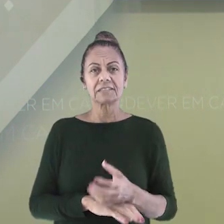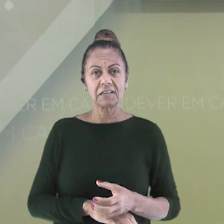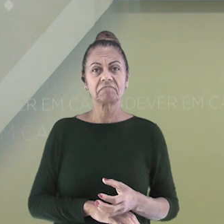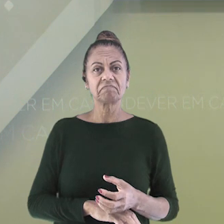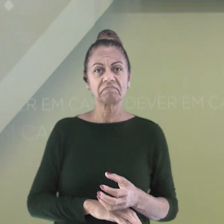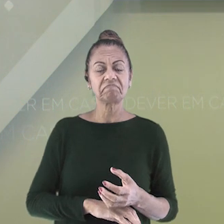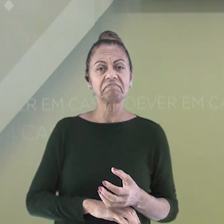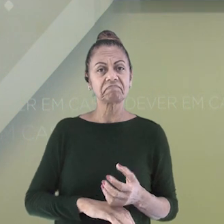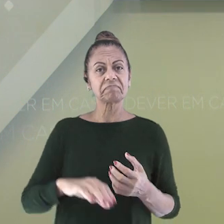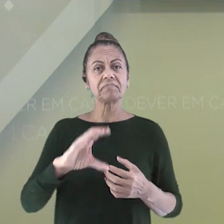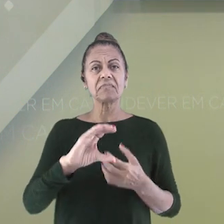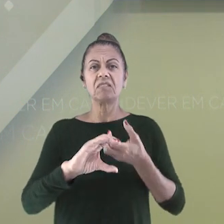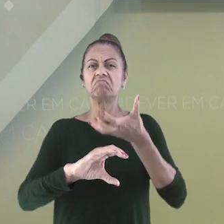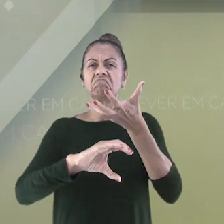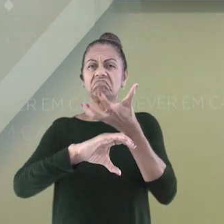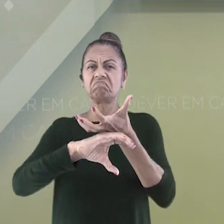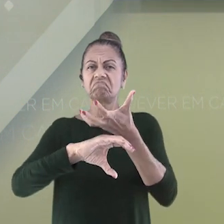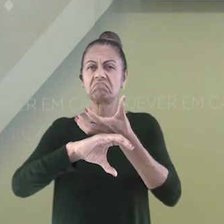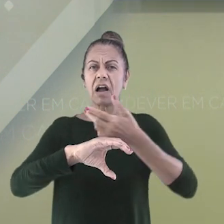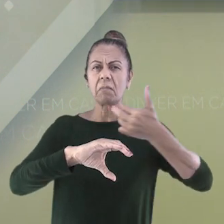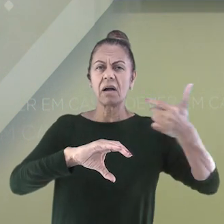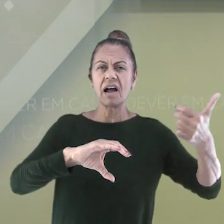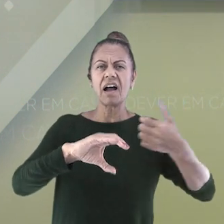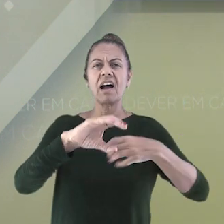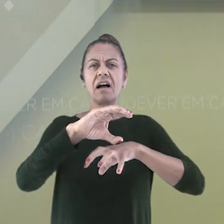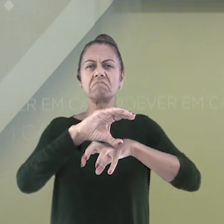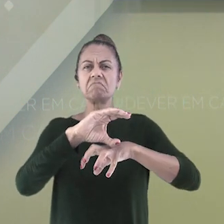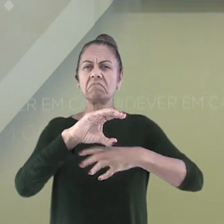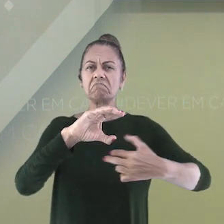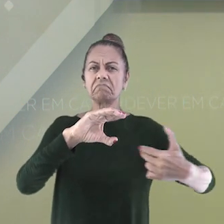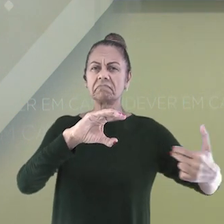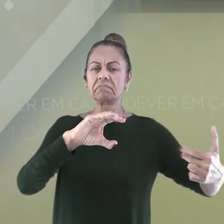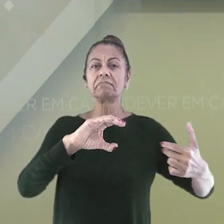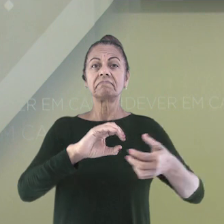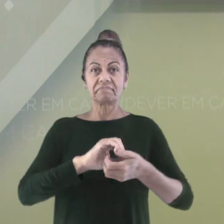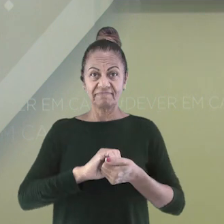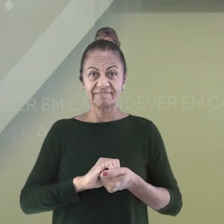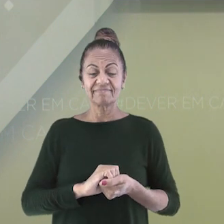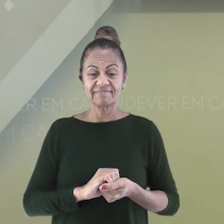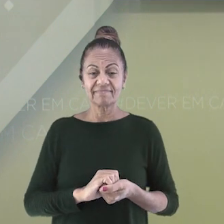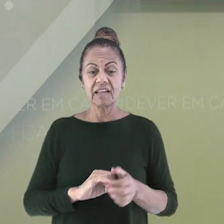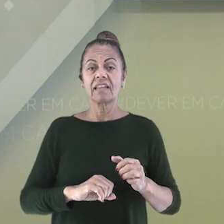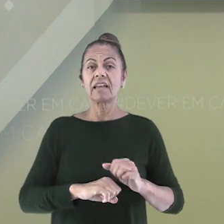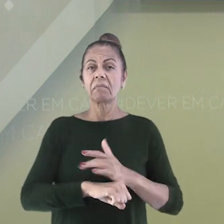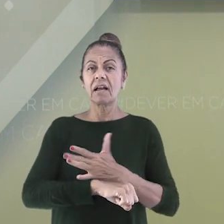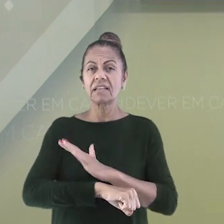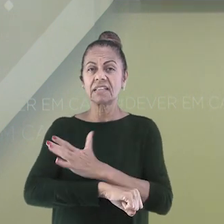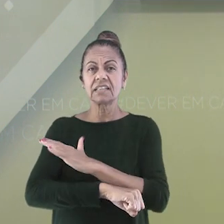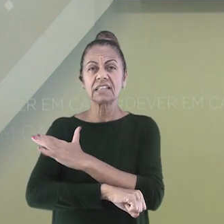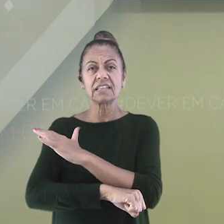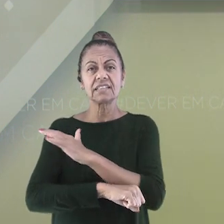e animais. Sobre o relevo, lá prevalecem áreas de planície, planaltos e